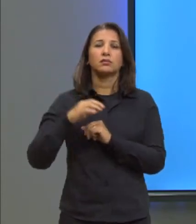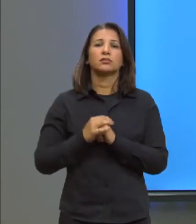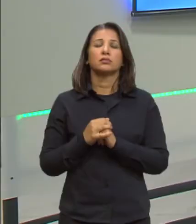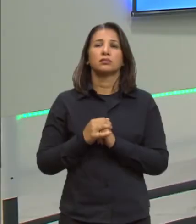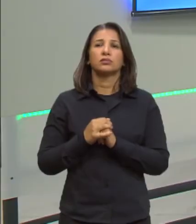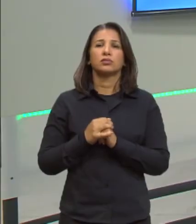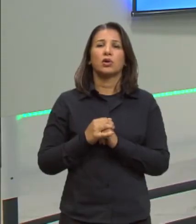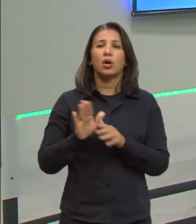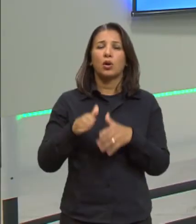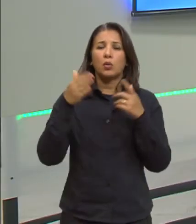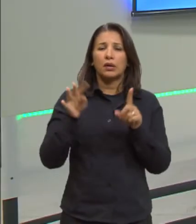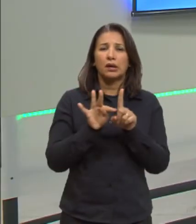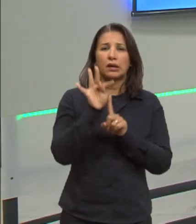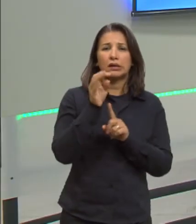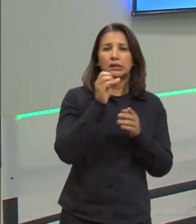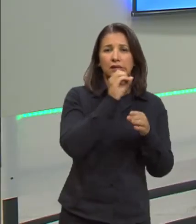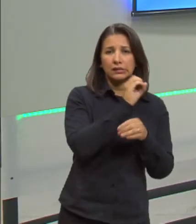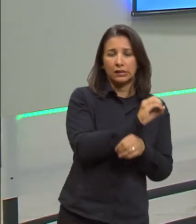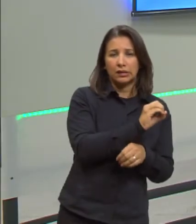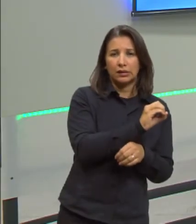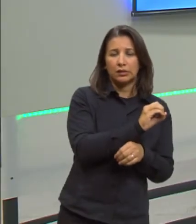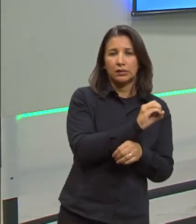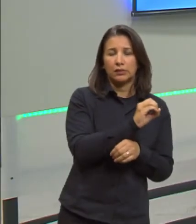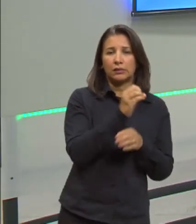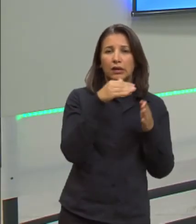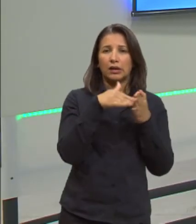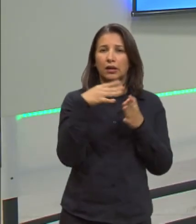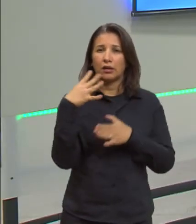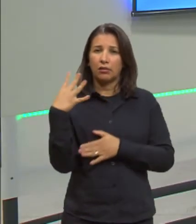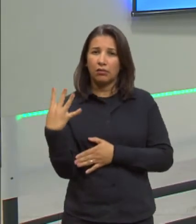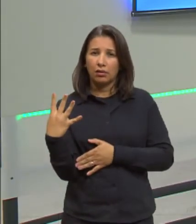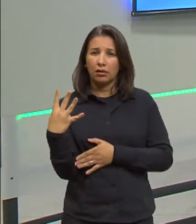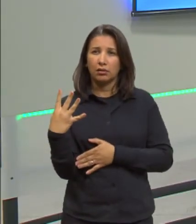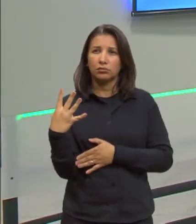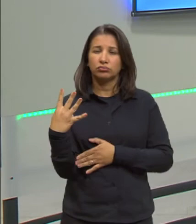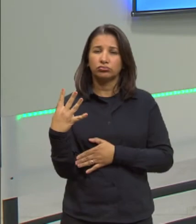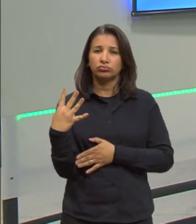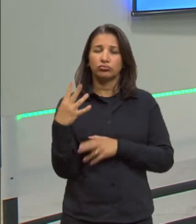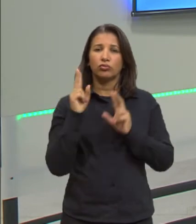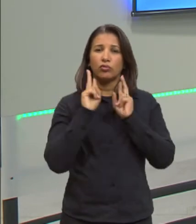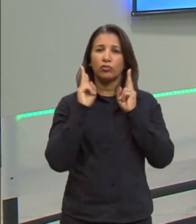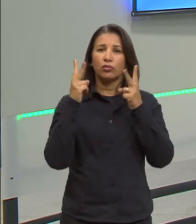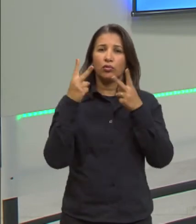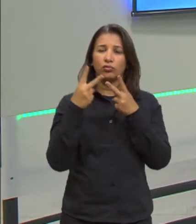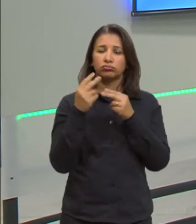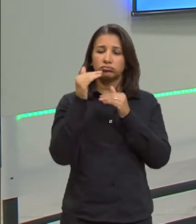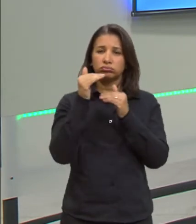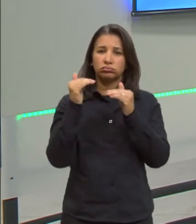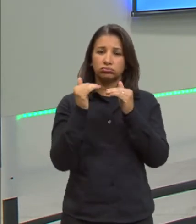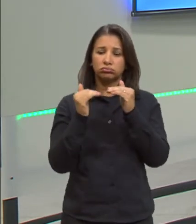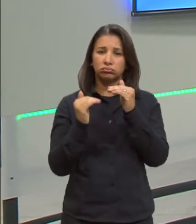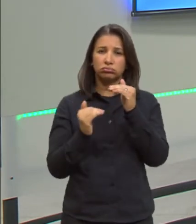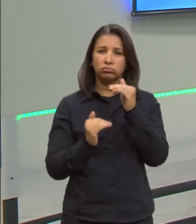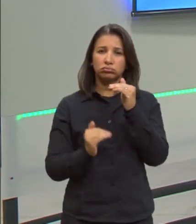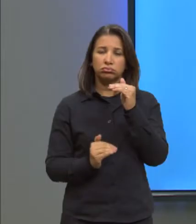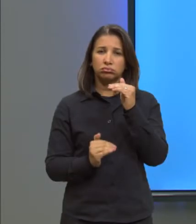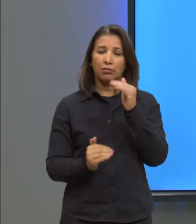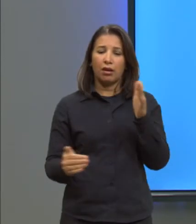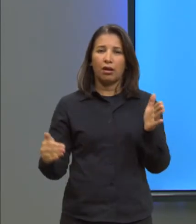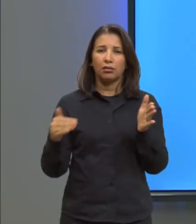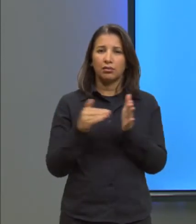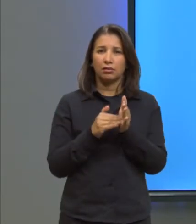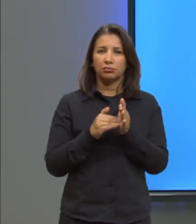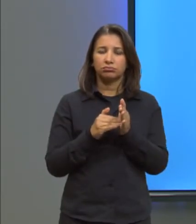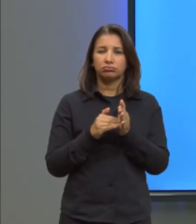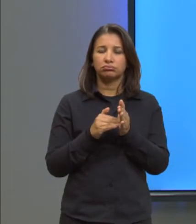vai de zero para 4 aqui, o volume vai baixando até o volume mínimo, certo?